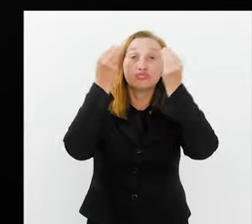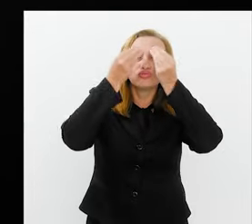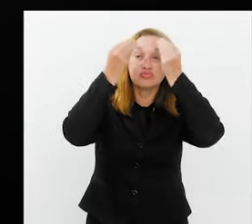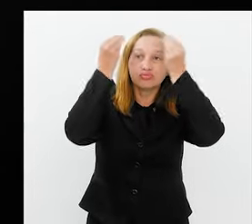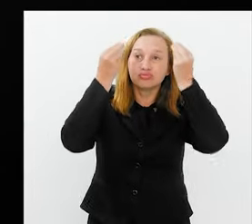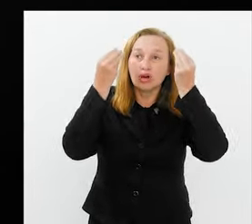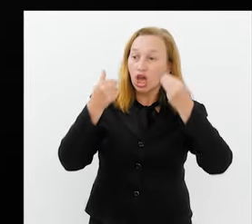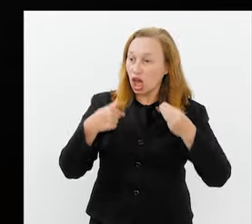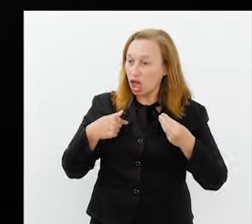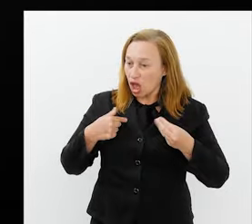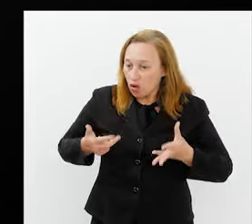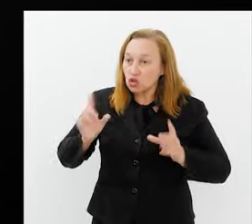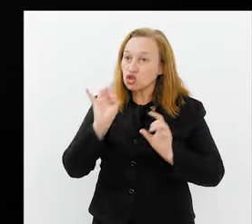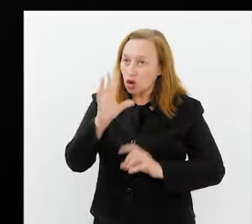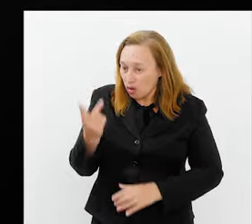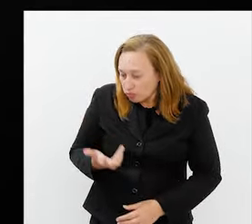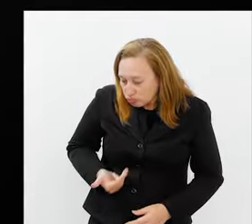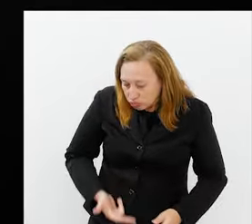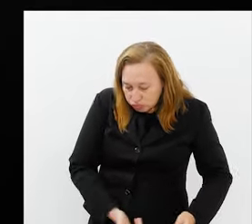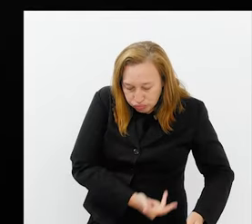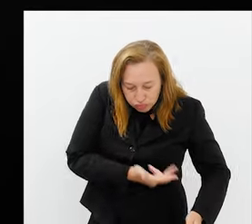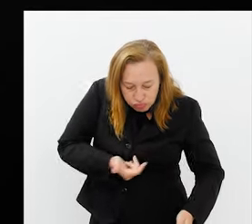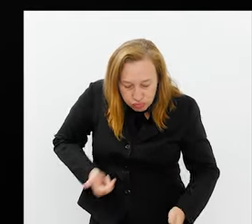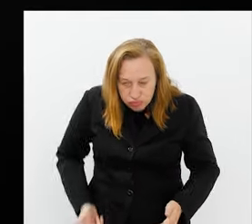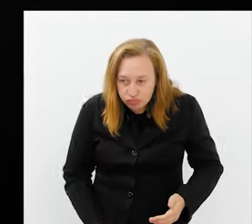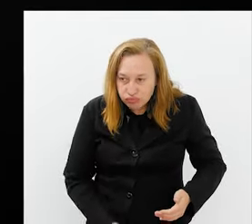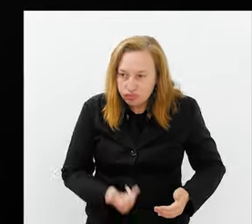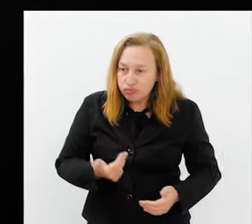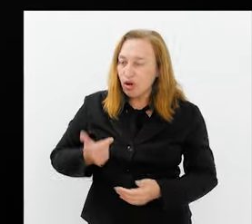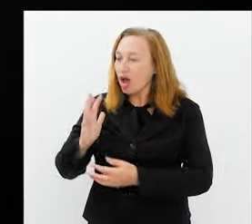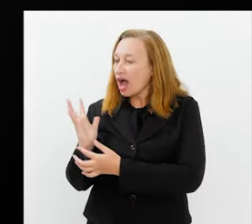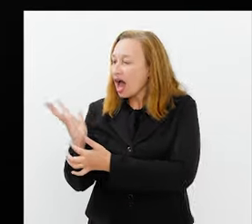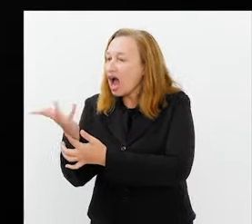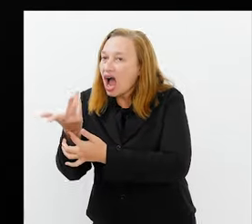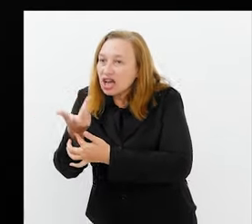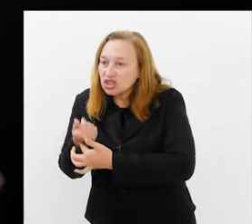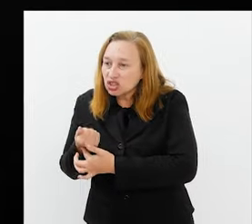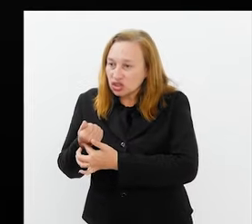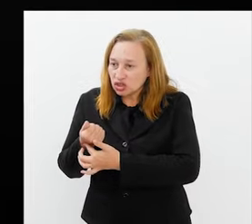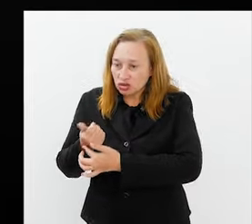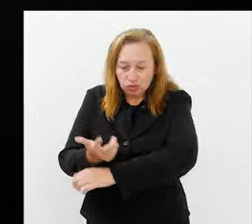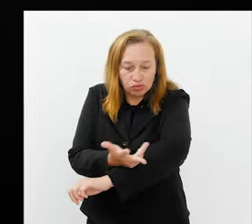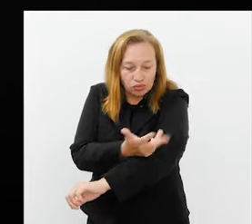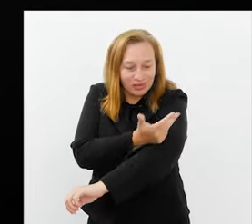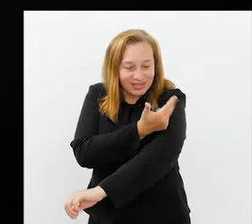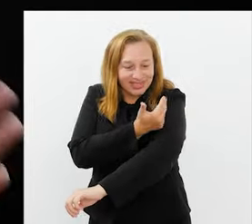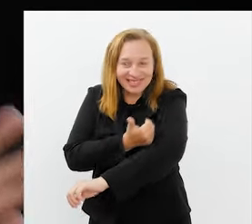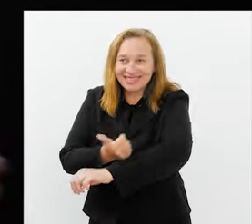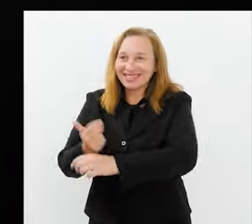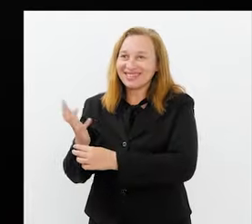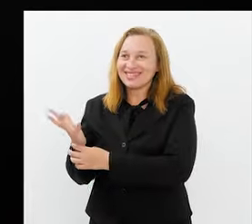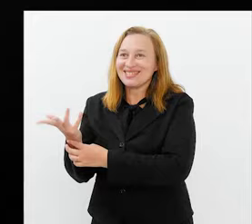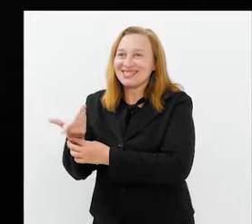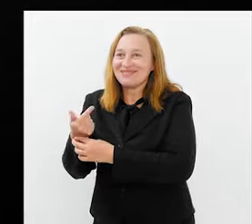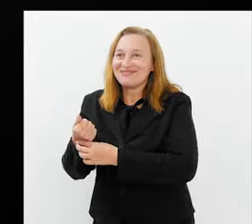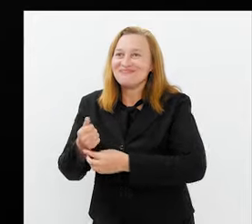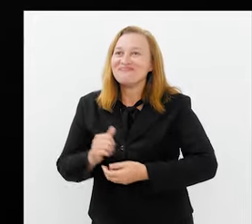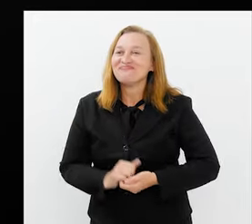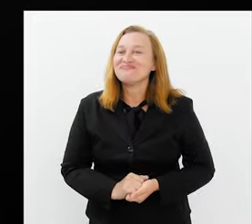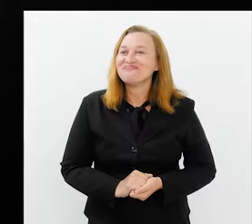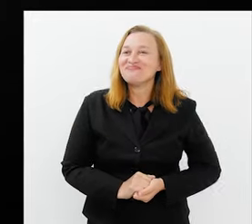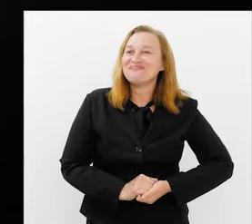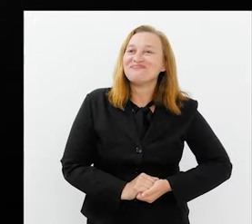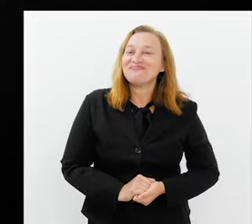irem fazendo a beleza enquanto eu faço o artístico. No final, eu venho dando o meu toque para chegar no que eu pretendo.